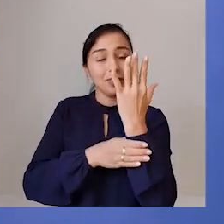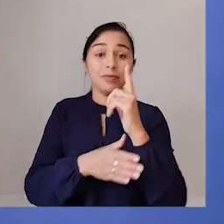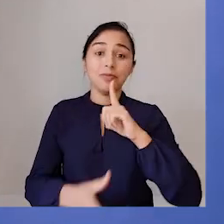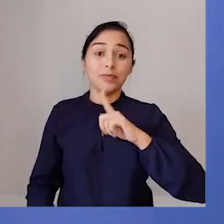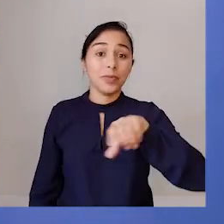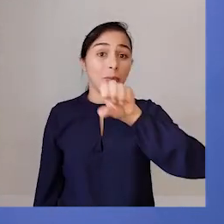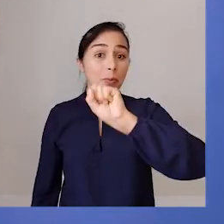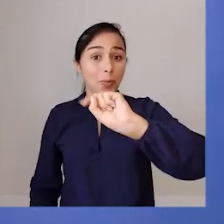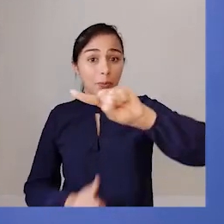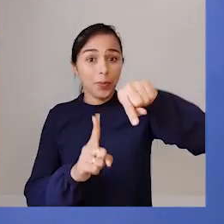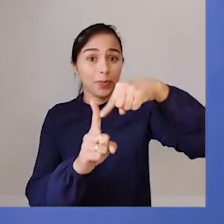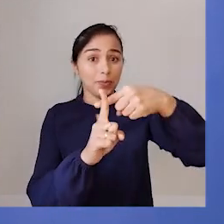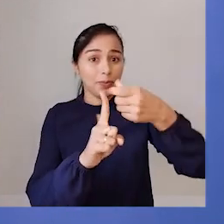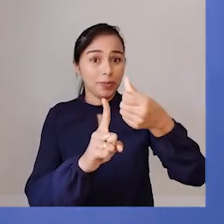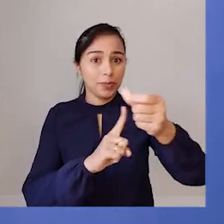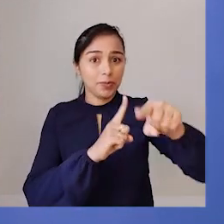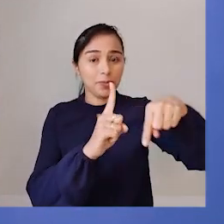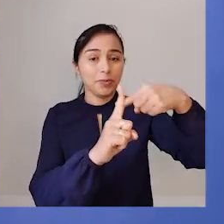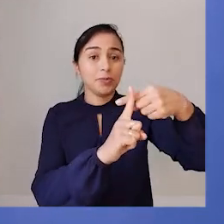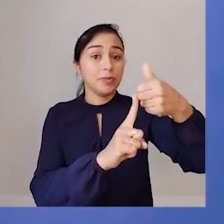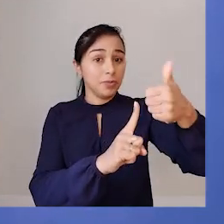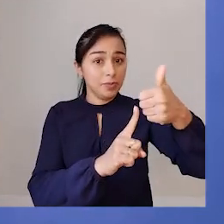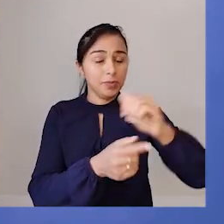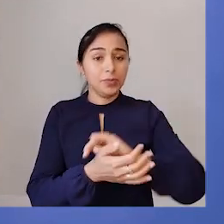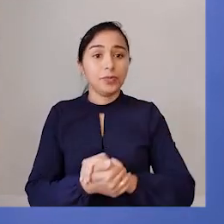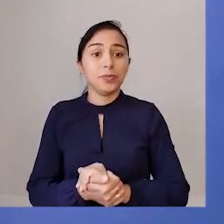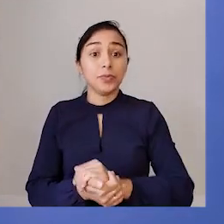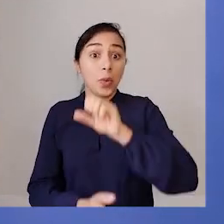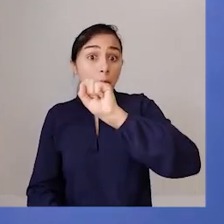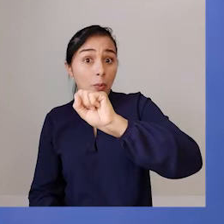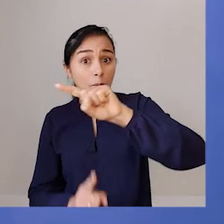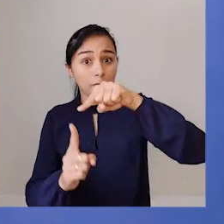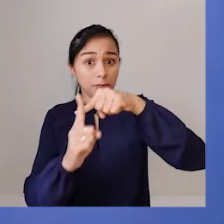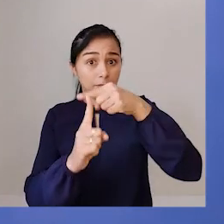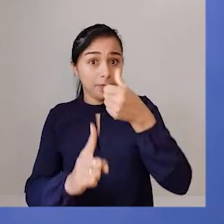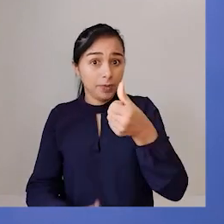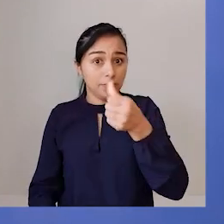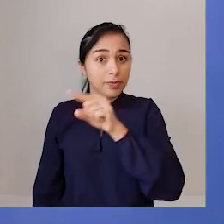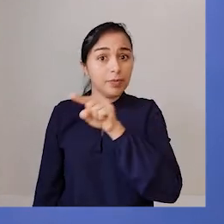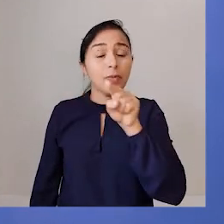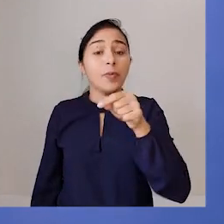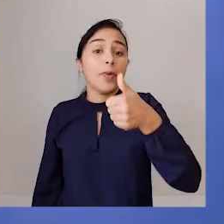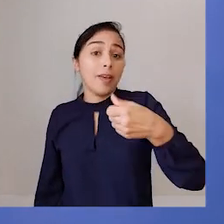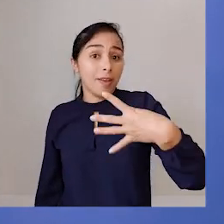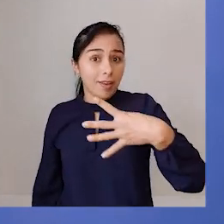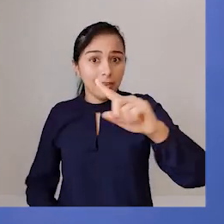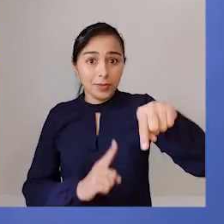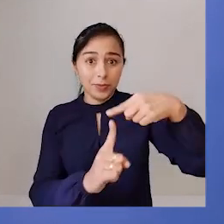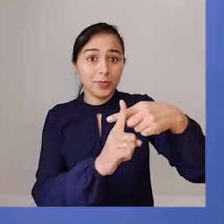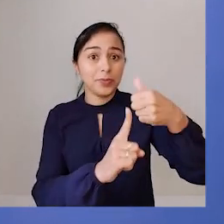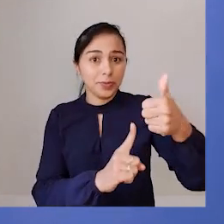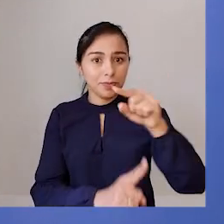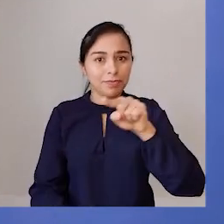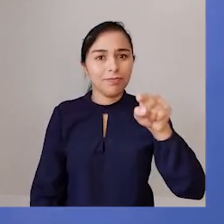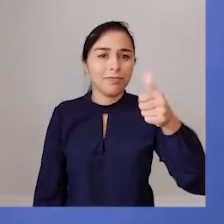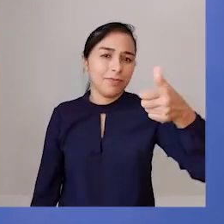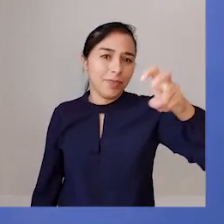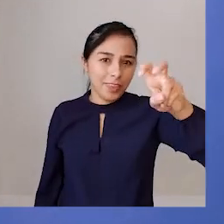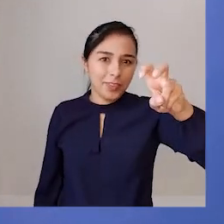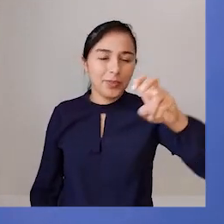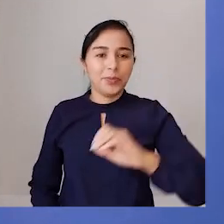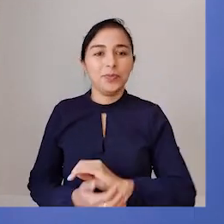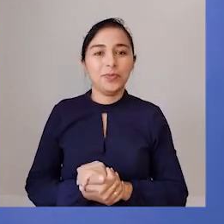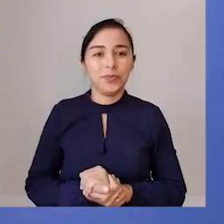mais seis, mais um. Oito mais seis vai dar quatorze. Quatorze mais um, quinze.